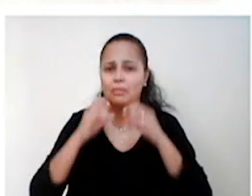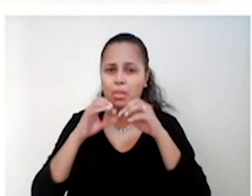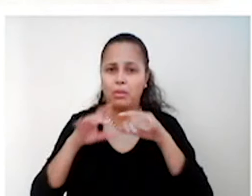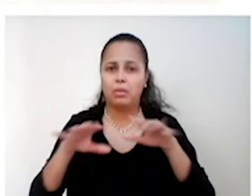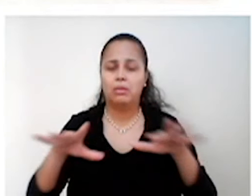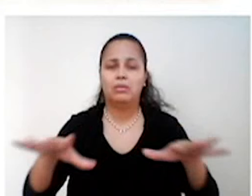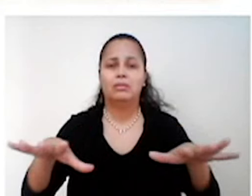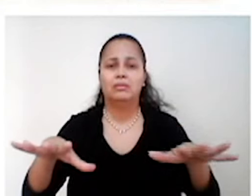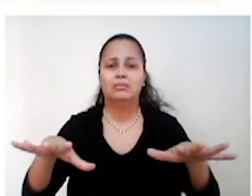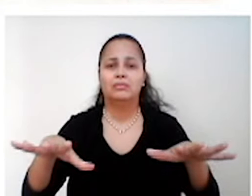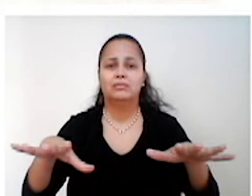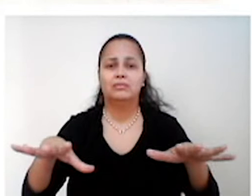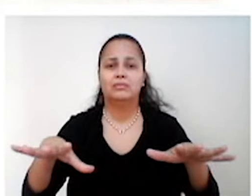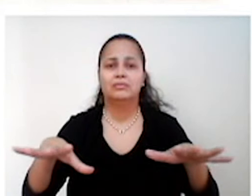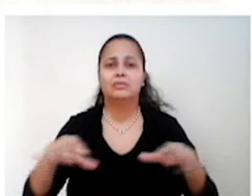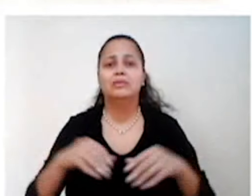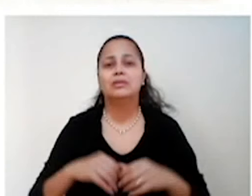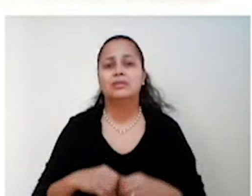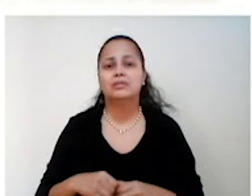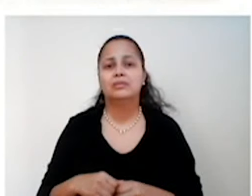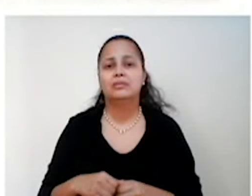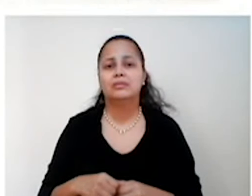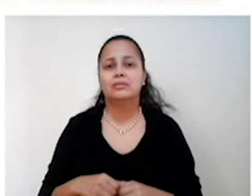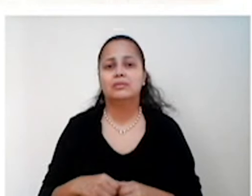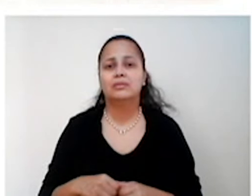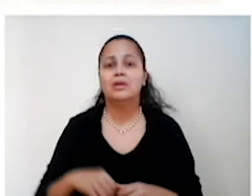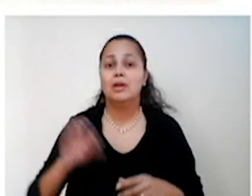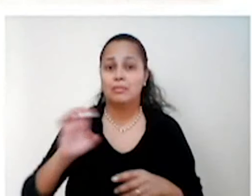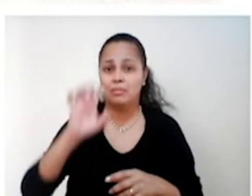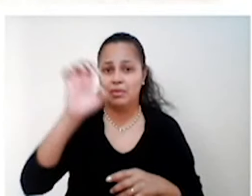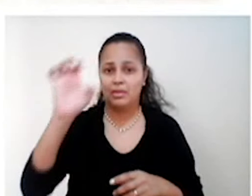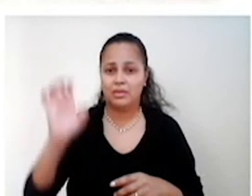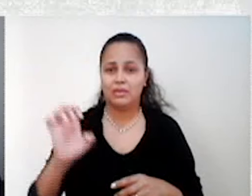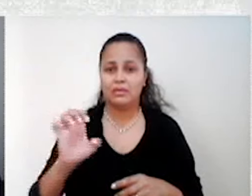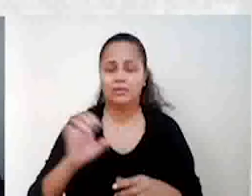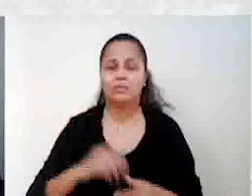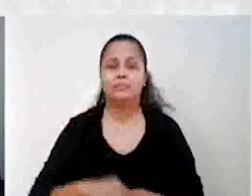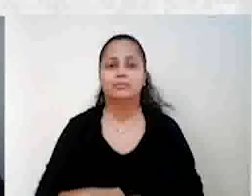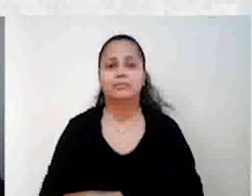propagou, então, espalhou por parte da Europa.